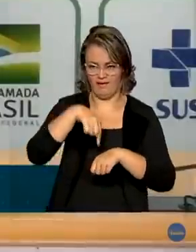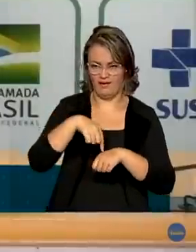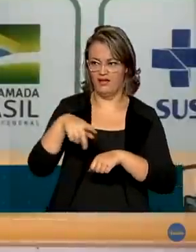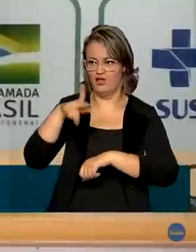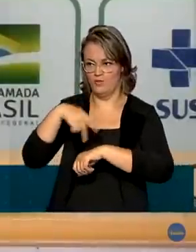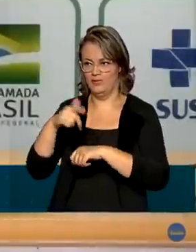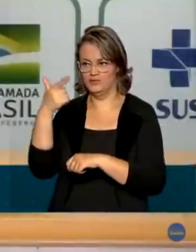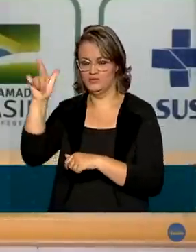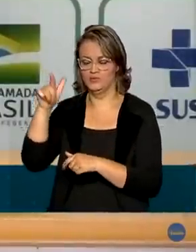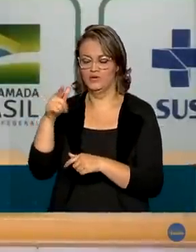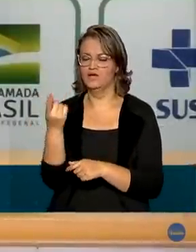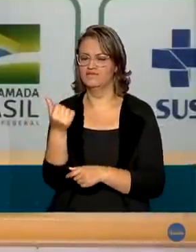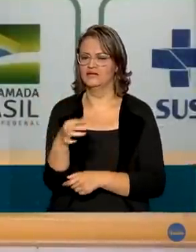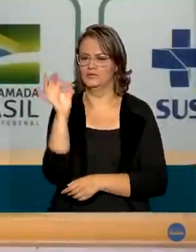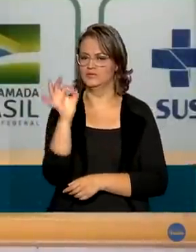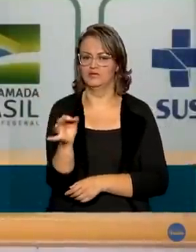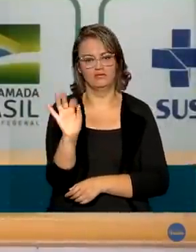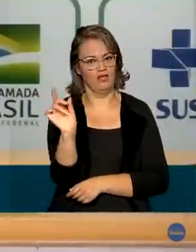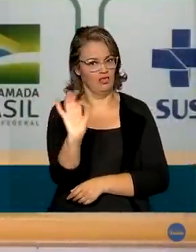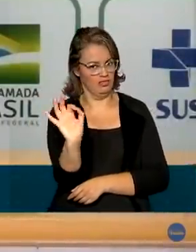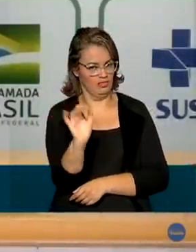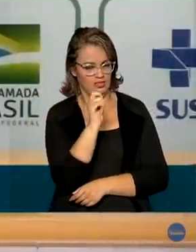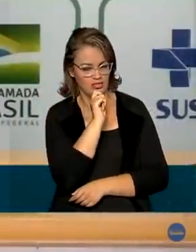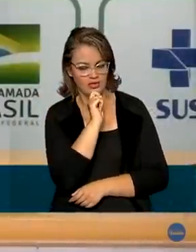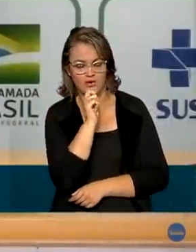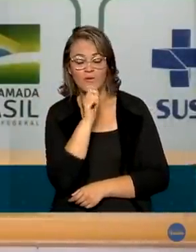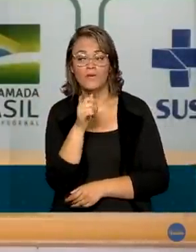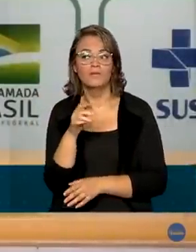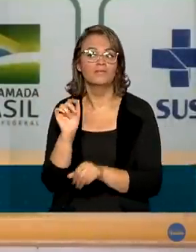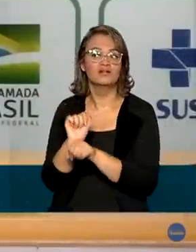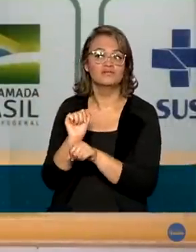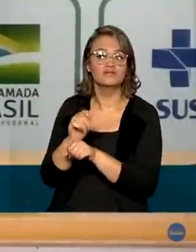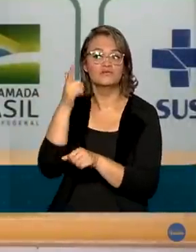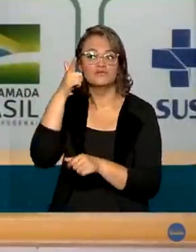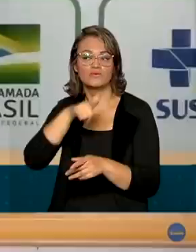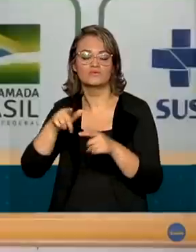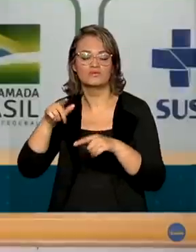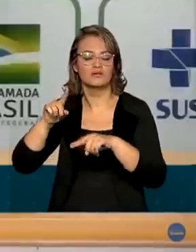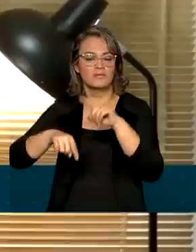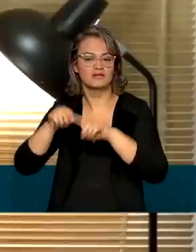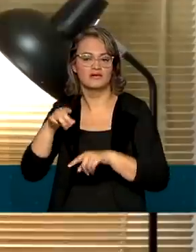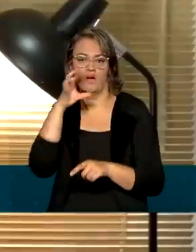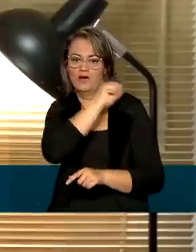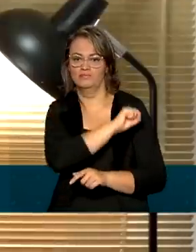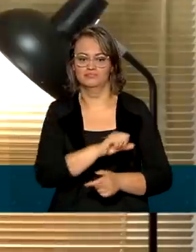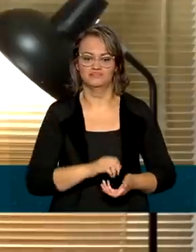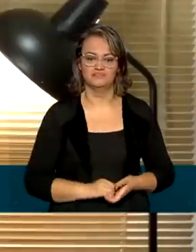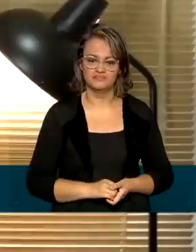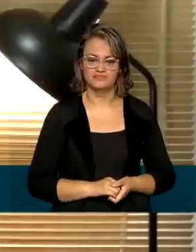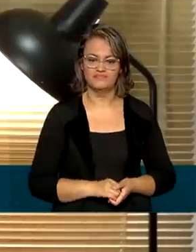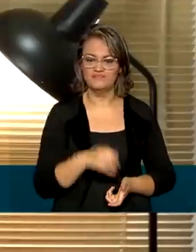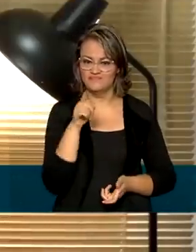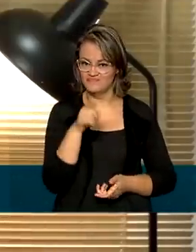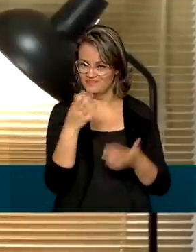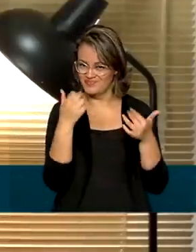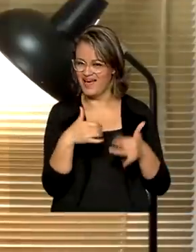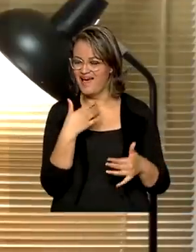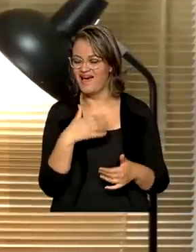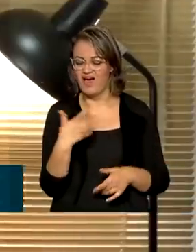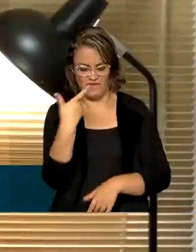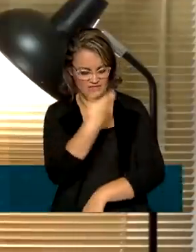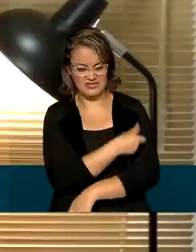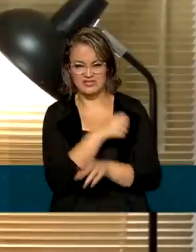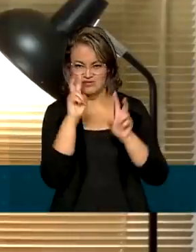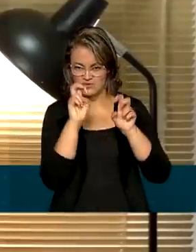fixação de preço no intuito de conseguir esses insumos a mais curto prazo. Sobre a vacinação contra a covid